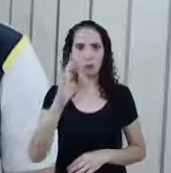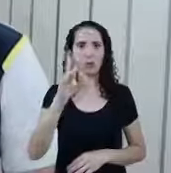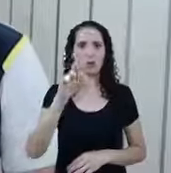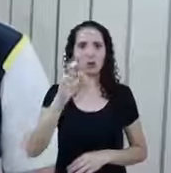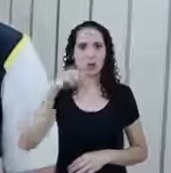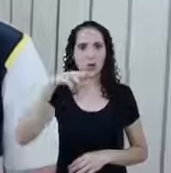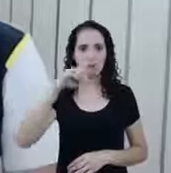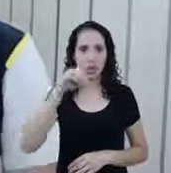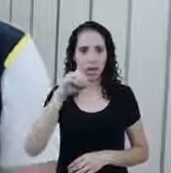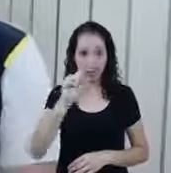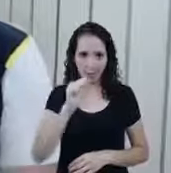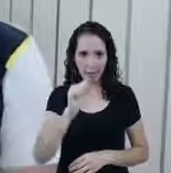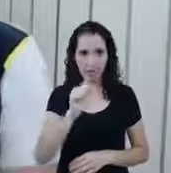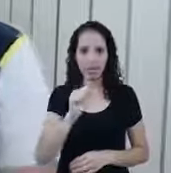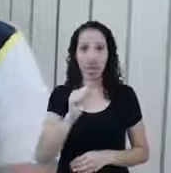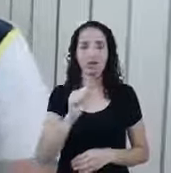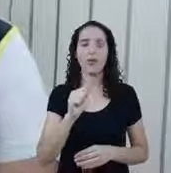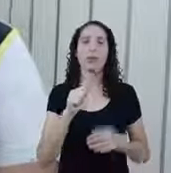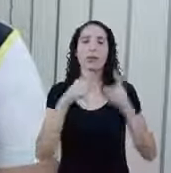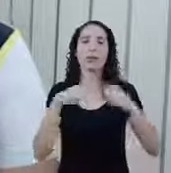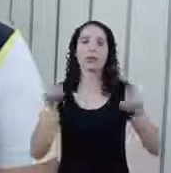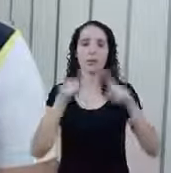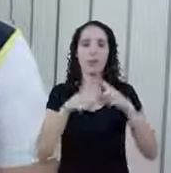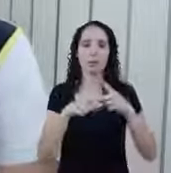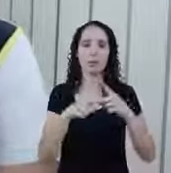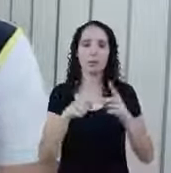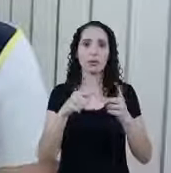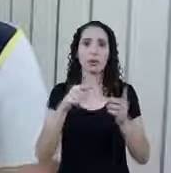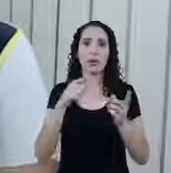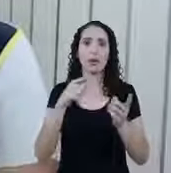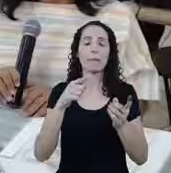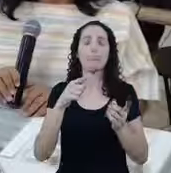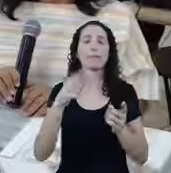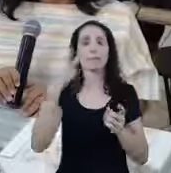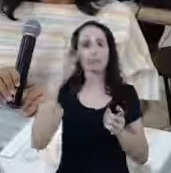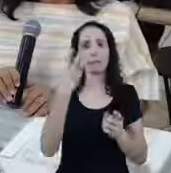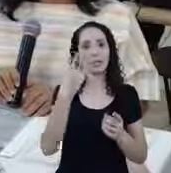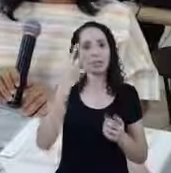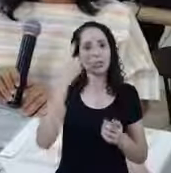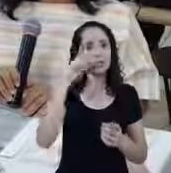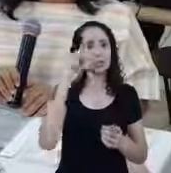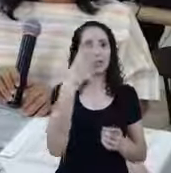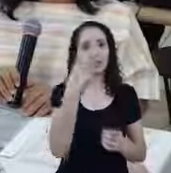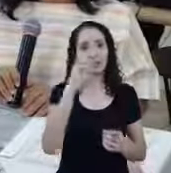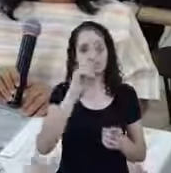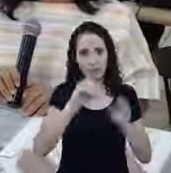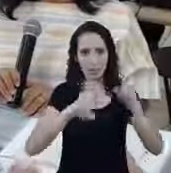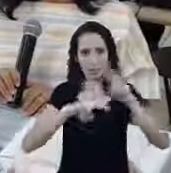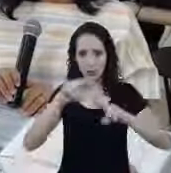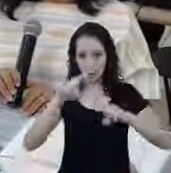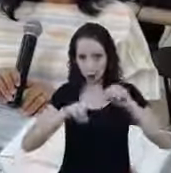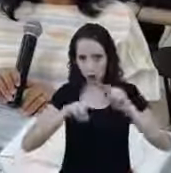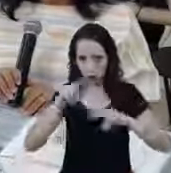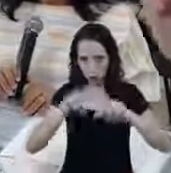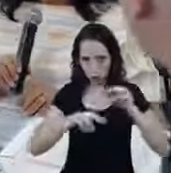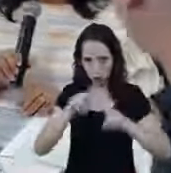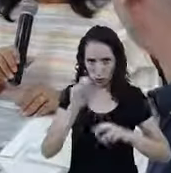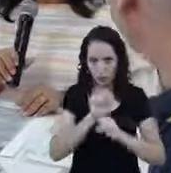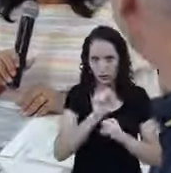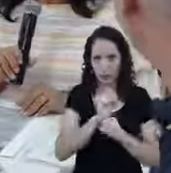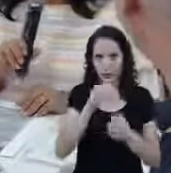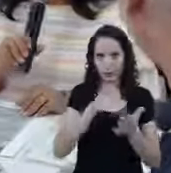declaração Eu posso pedir adiantamento dela? Restituição Restituição? Ai com a contada Ou não saiu nada